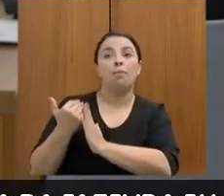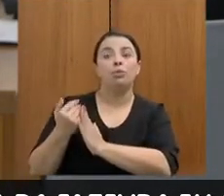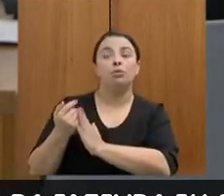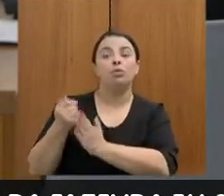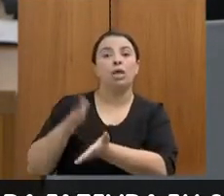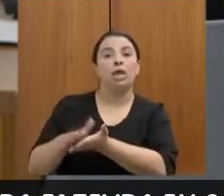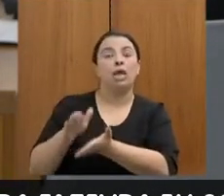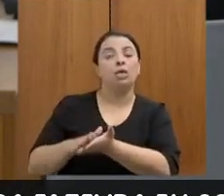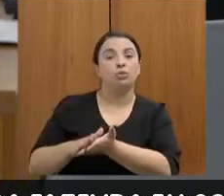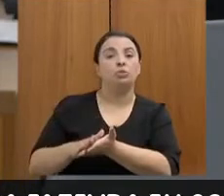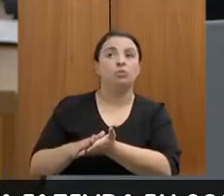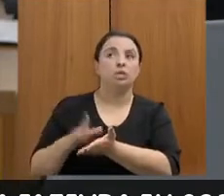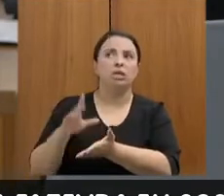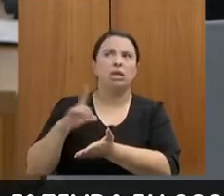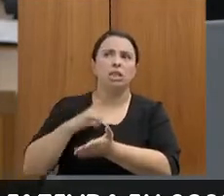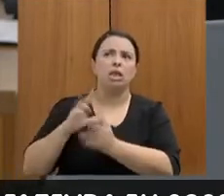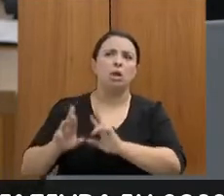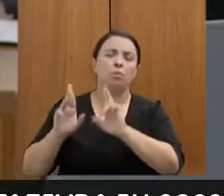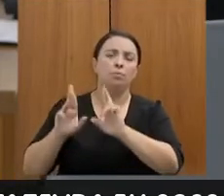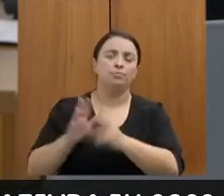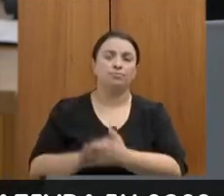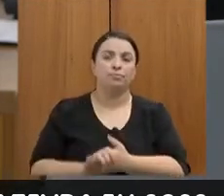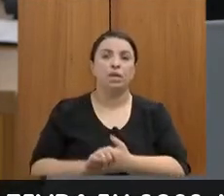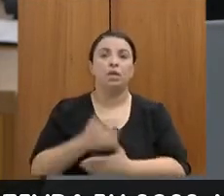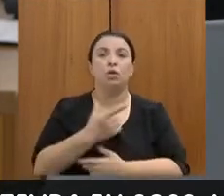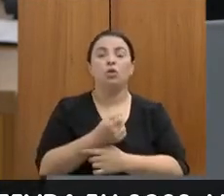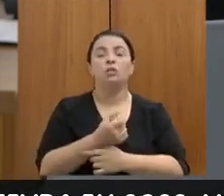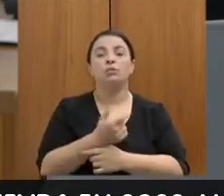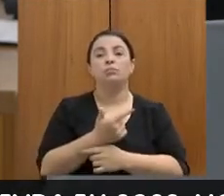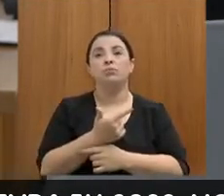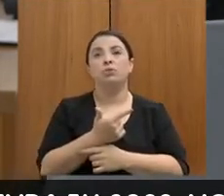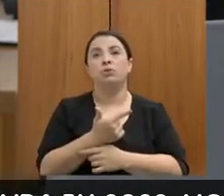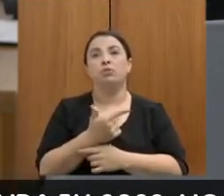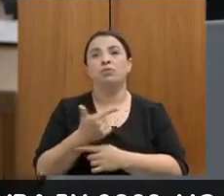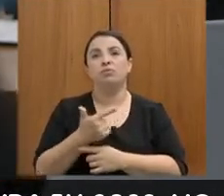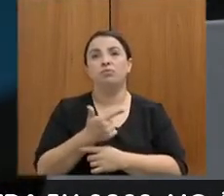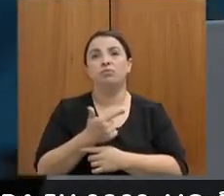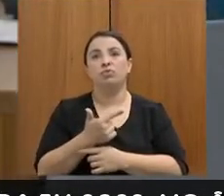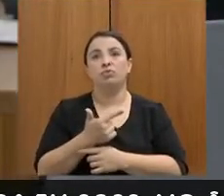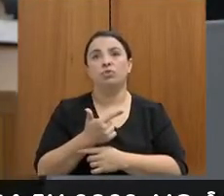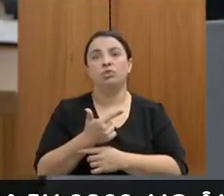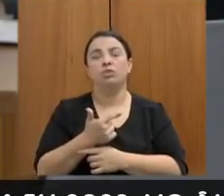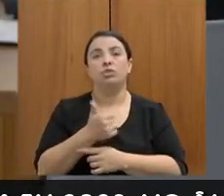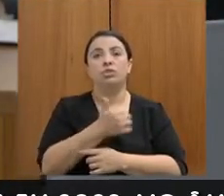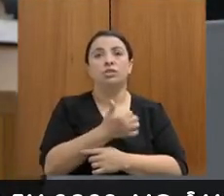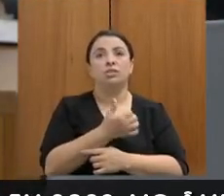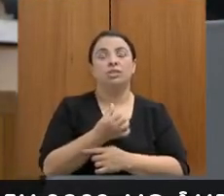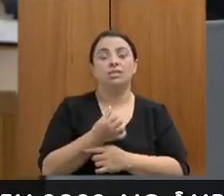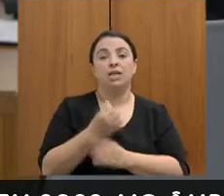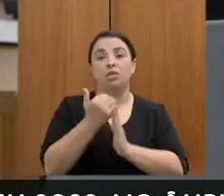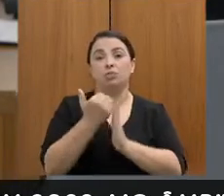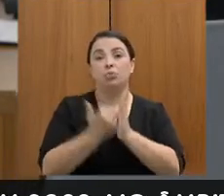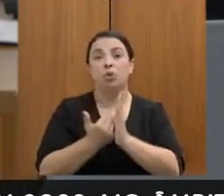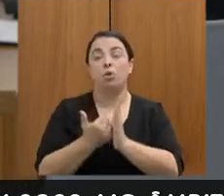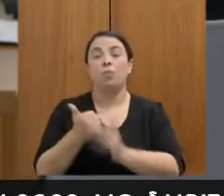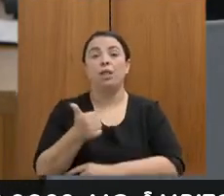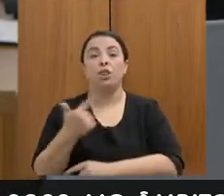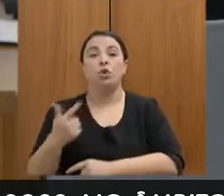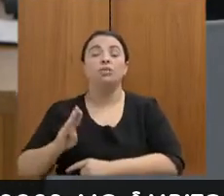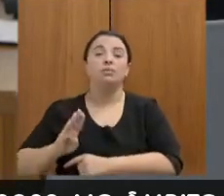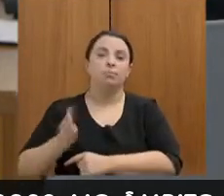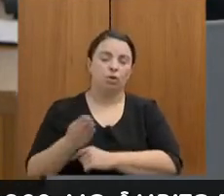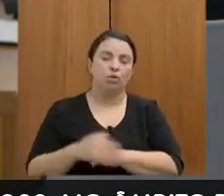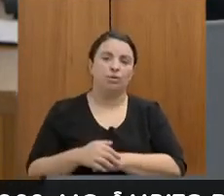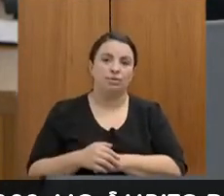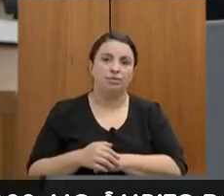reduziu, o déficit previsto, de R 16 bilhões para R$ 12 bilhões. E a previsão da lei orçamentária que foi